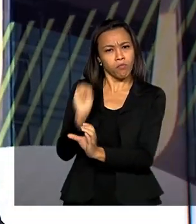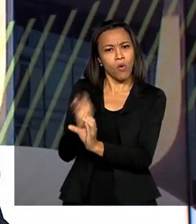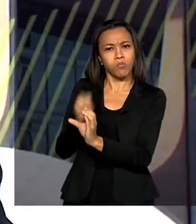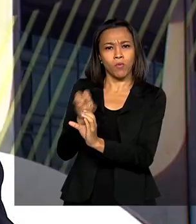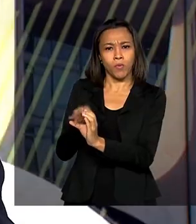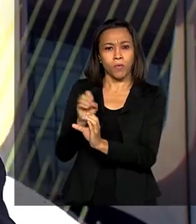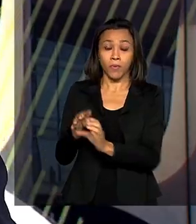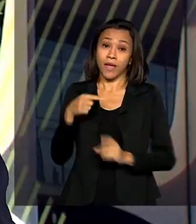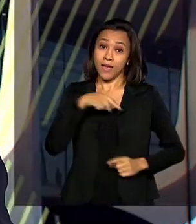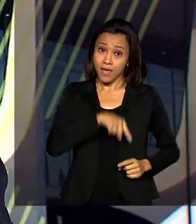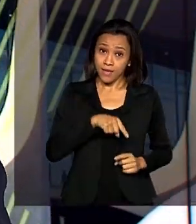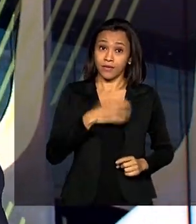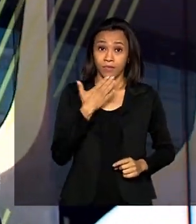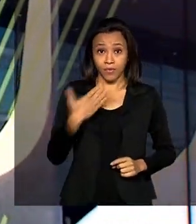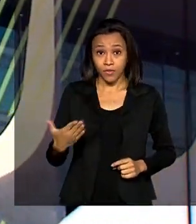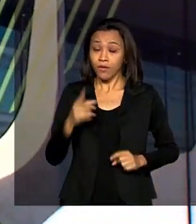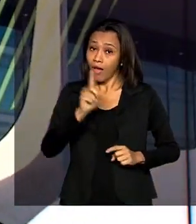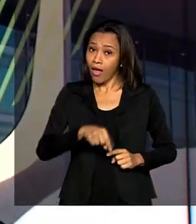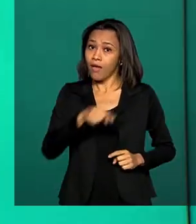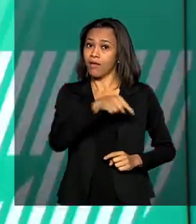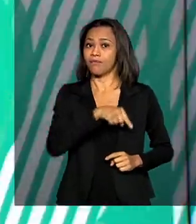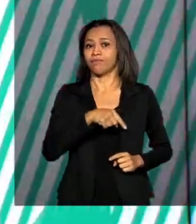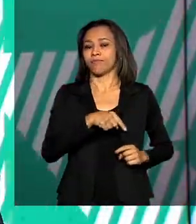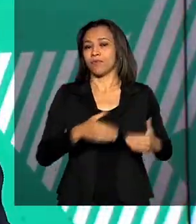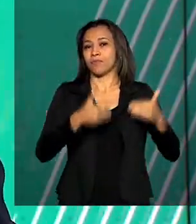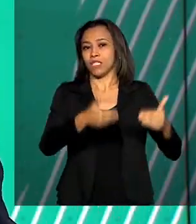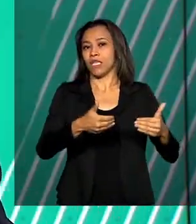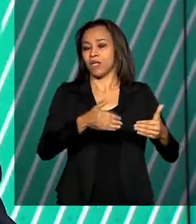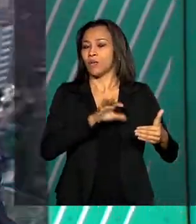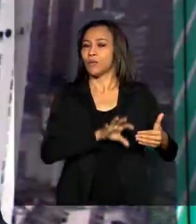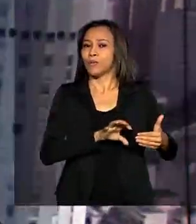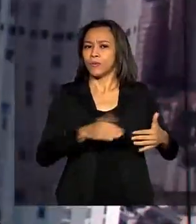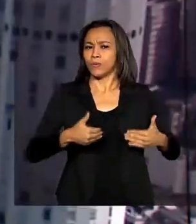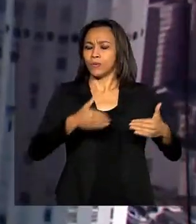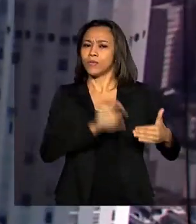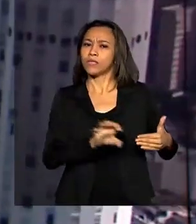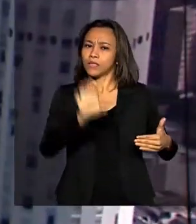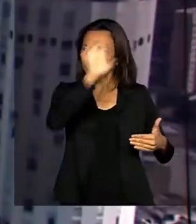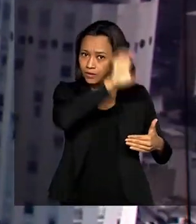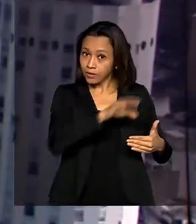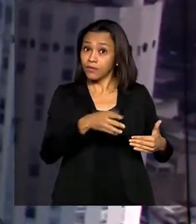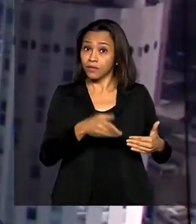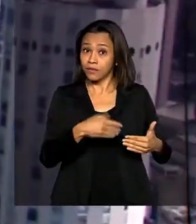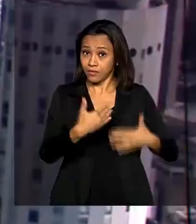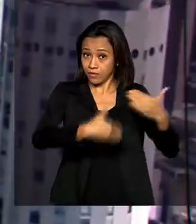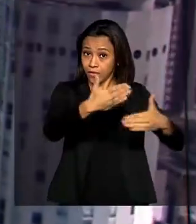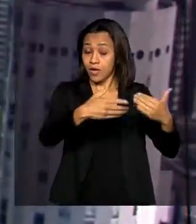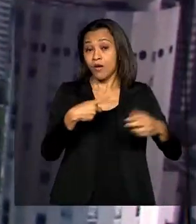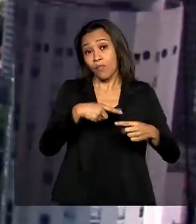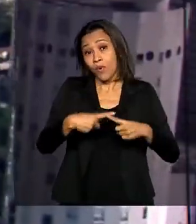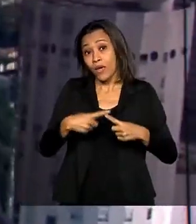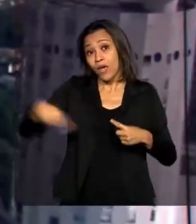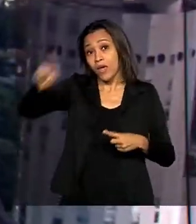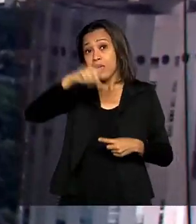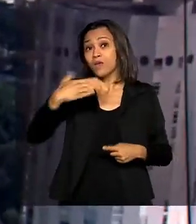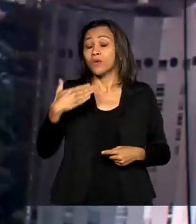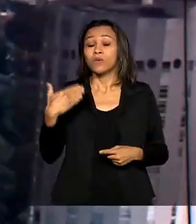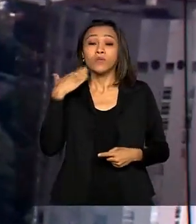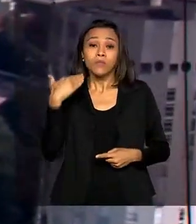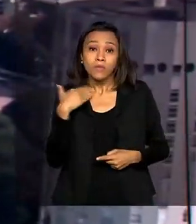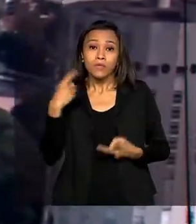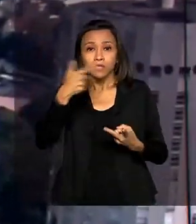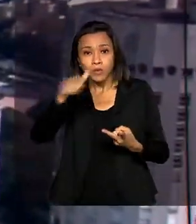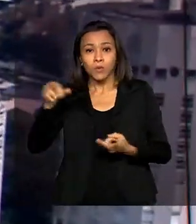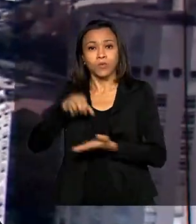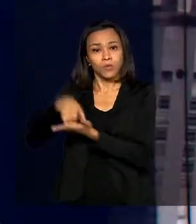atendeu a pedido do Ministério do Desenvolvimento Regional após solicitação das instituições financeiras por causa da pandemia.